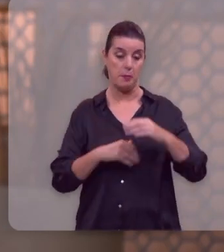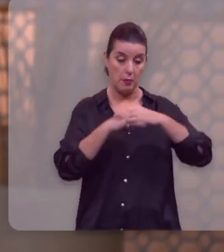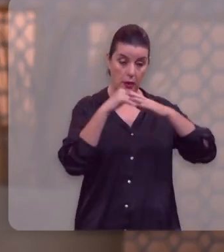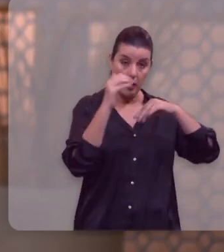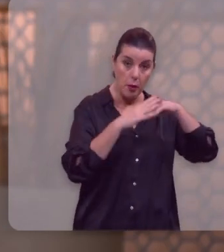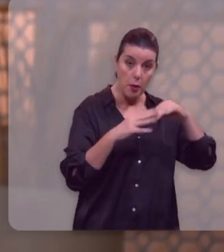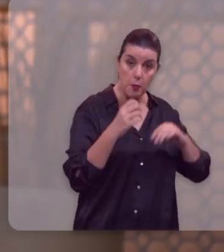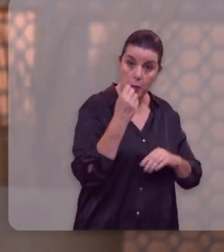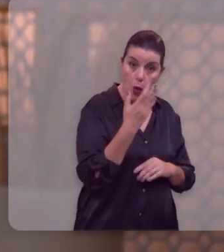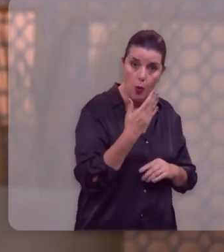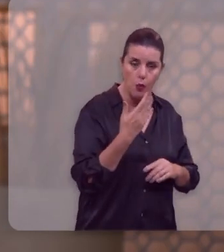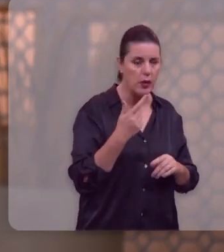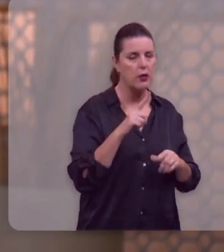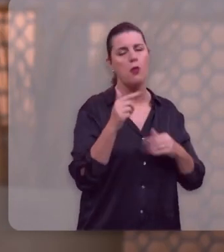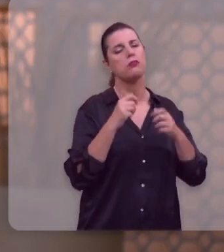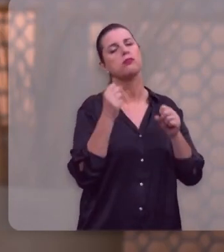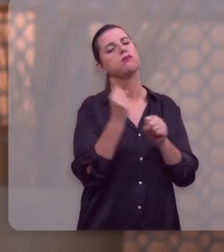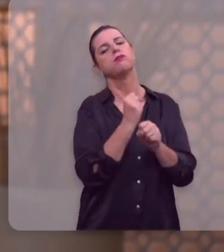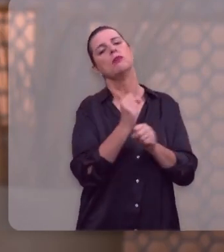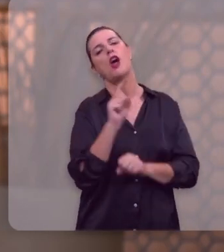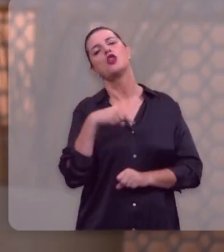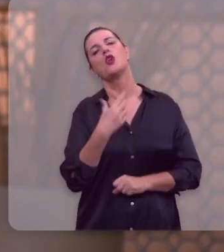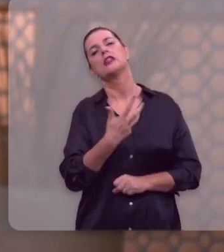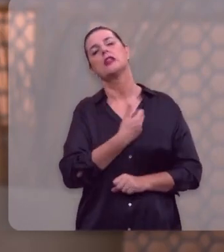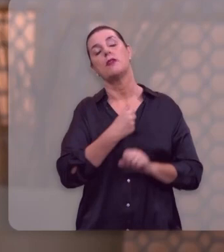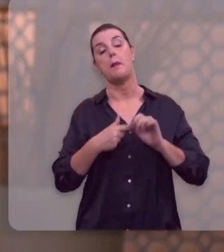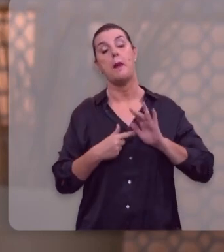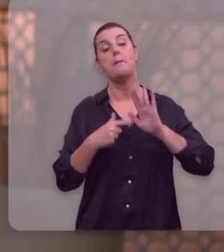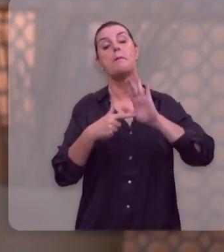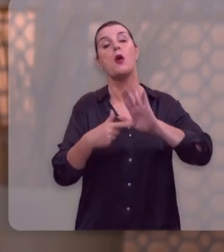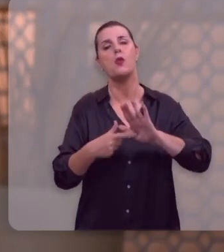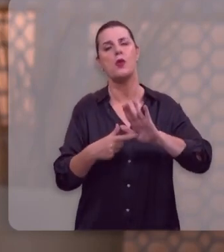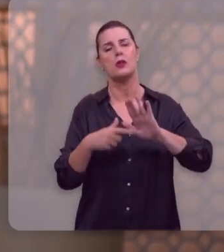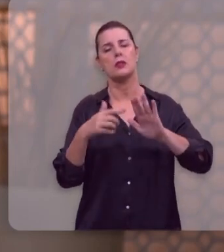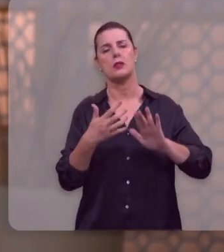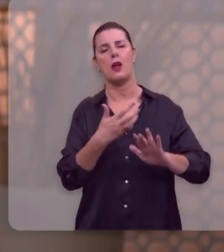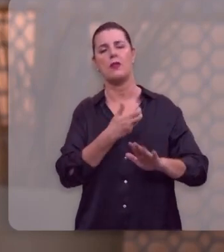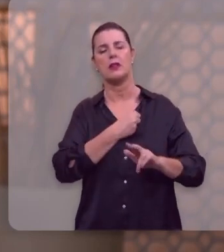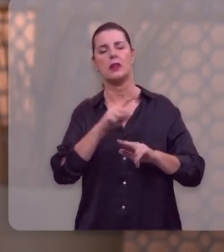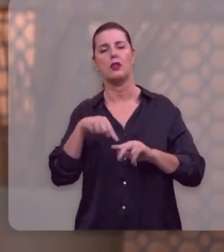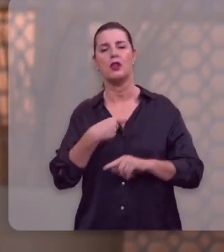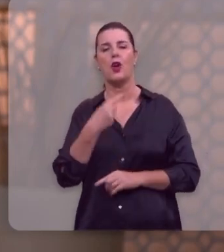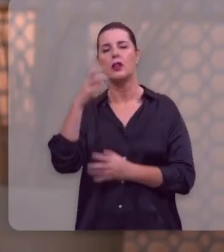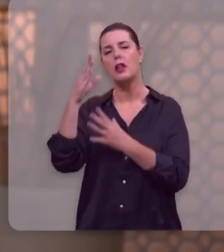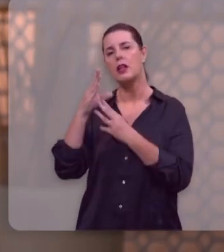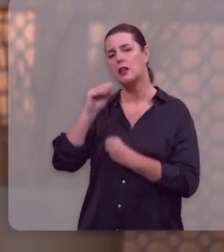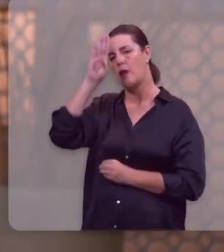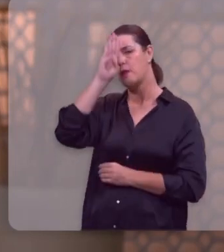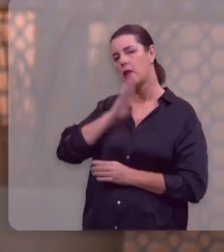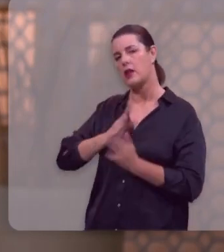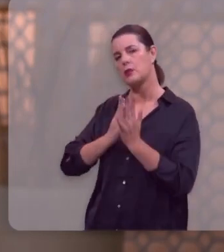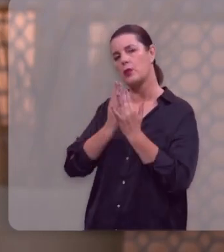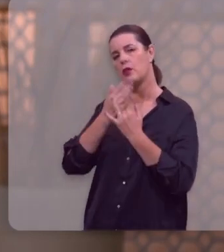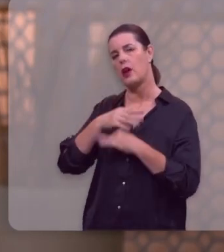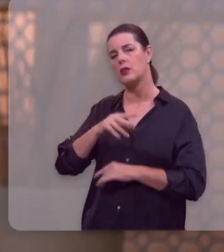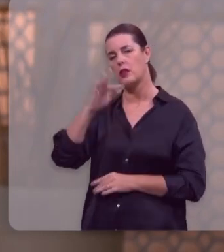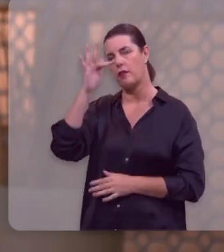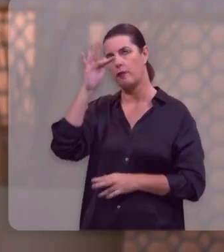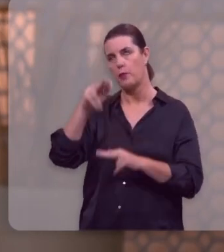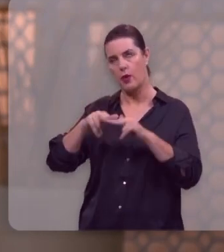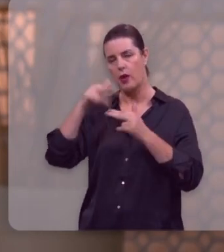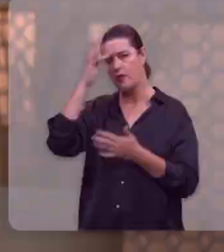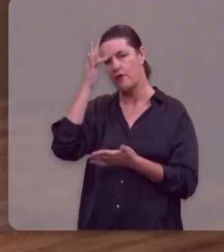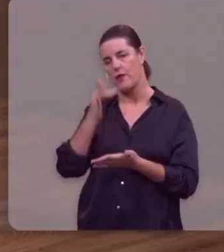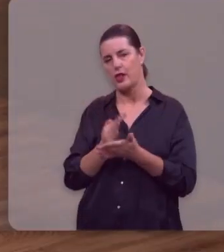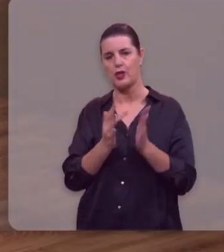as boas obras revelam a salvação que recebemos de graça, mediante a fé em Cristo Jesus.